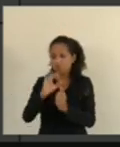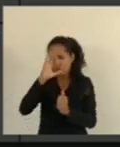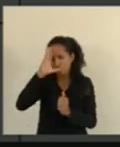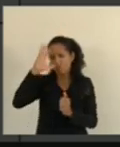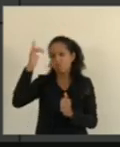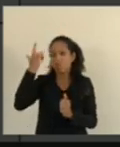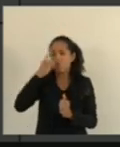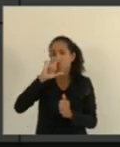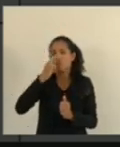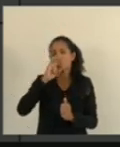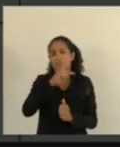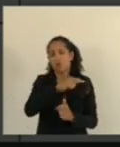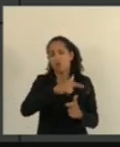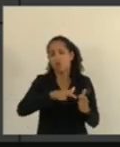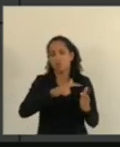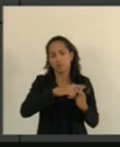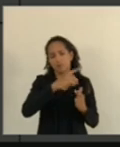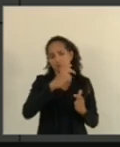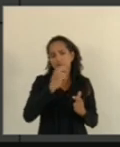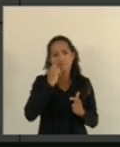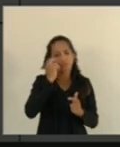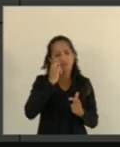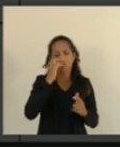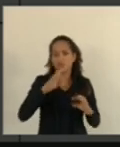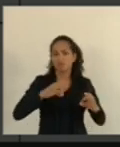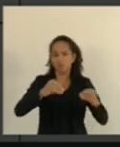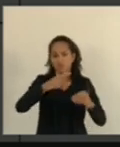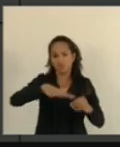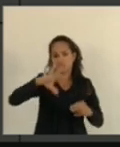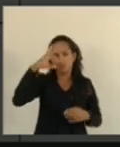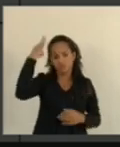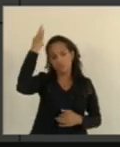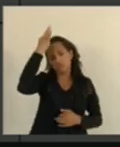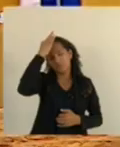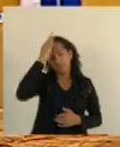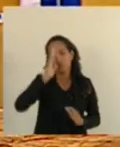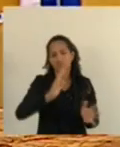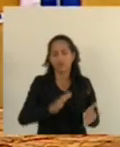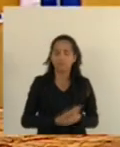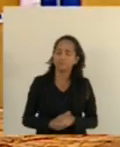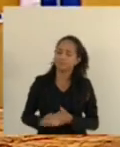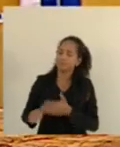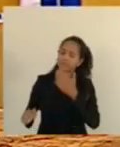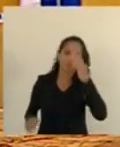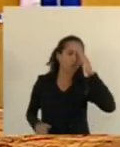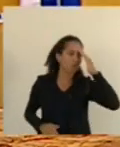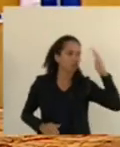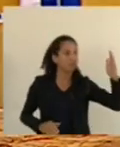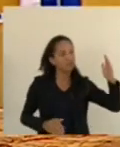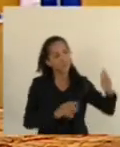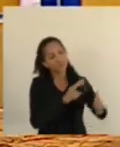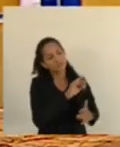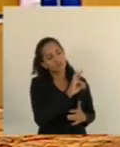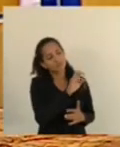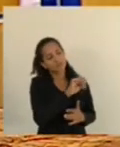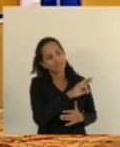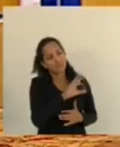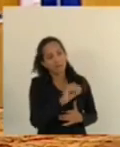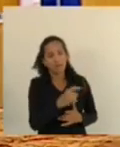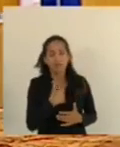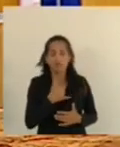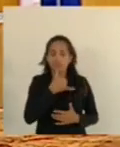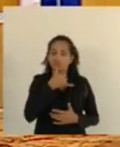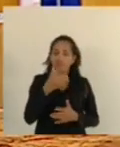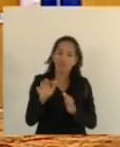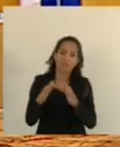já está vergonhoso em todo o território capixaba. Muito obrigado, deputado Teodorico Ferraço. É lamentável que a